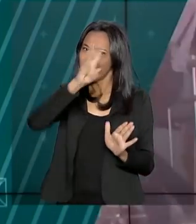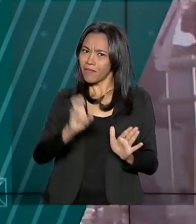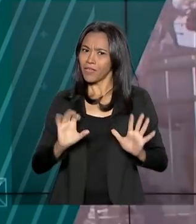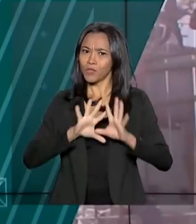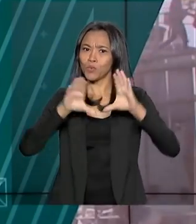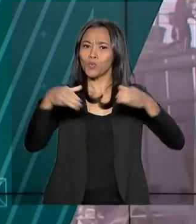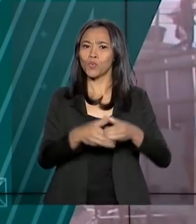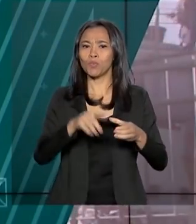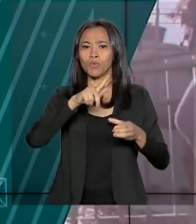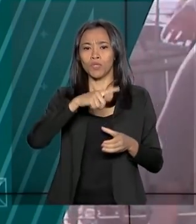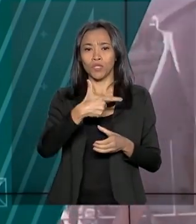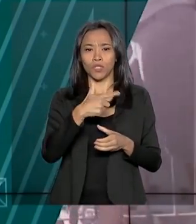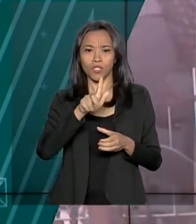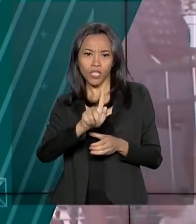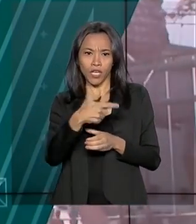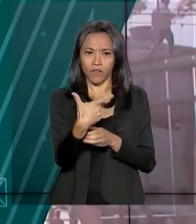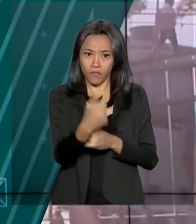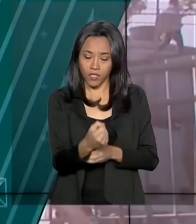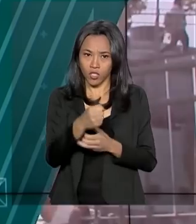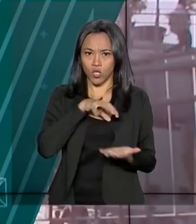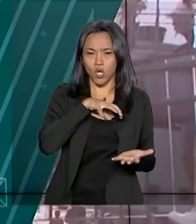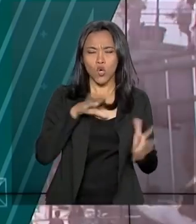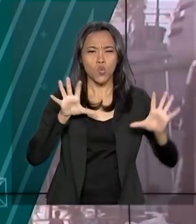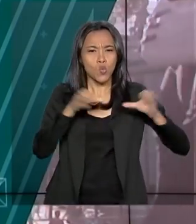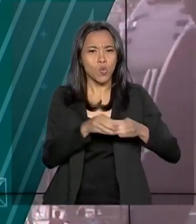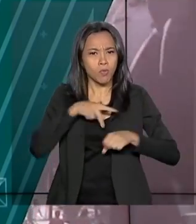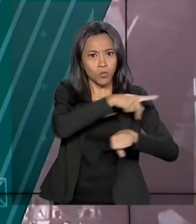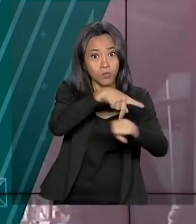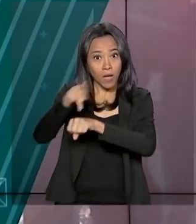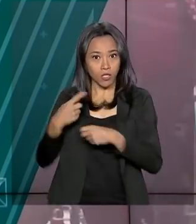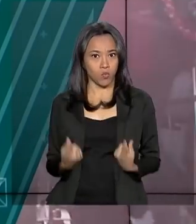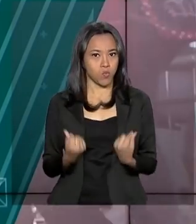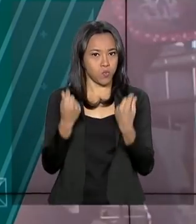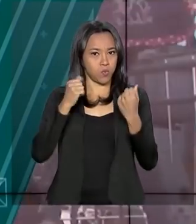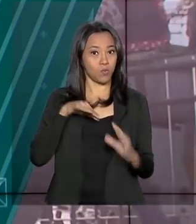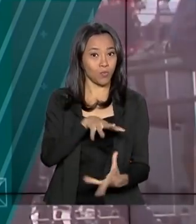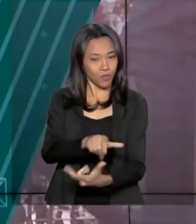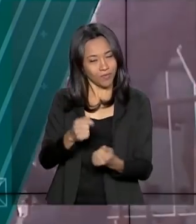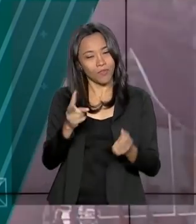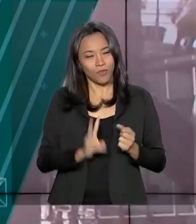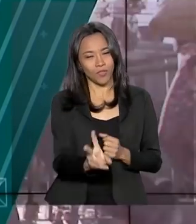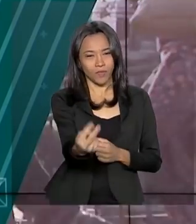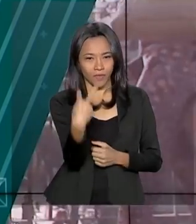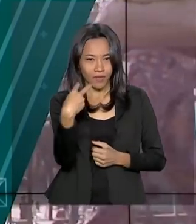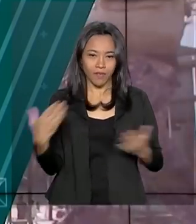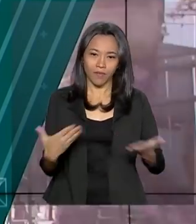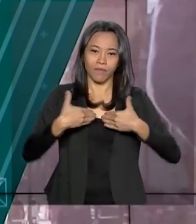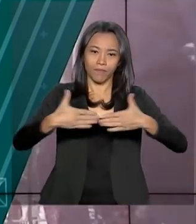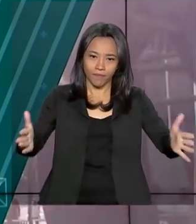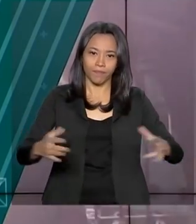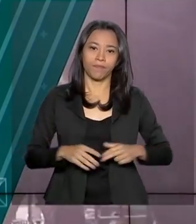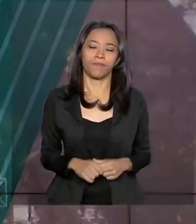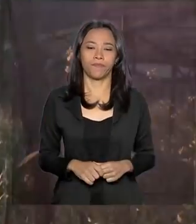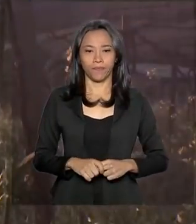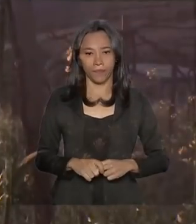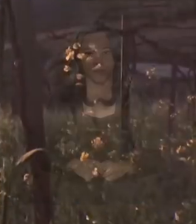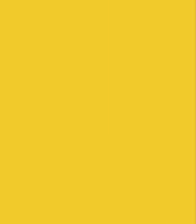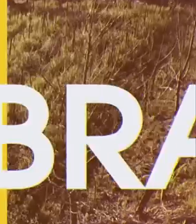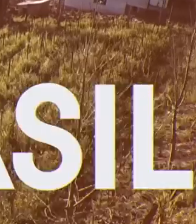G20, grupo que reúne as 20 maiores economias do planeta. Fique com a gente, o Brasil em Dia está no ar.